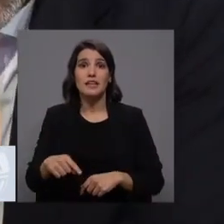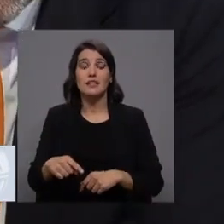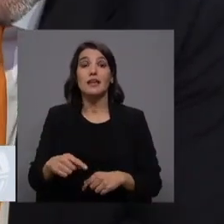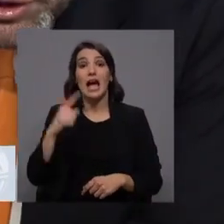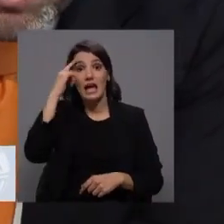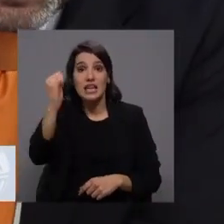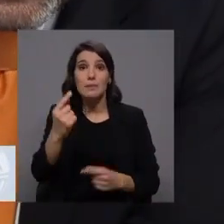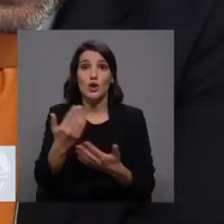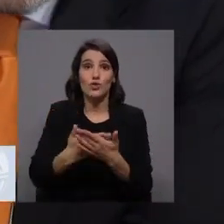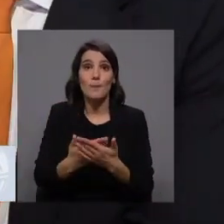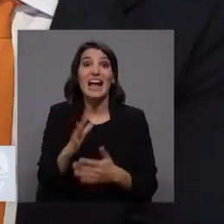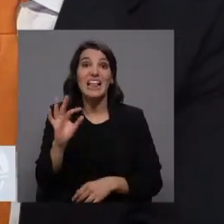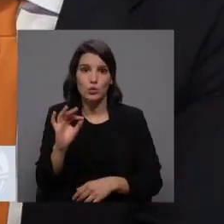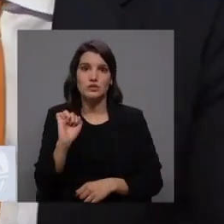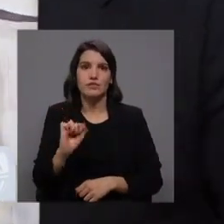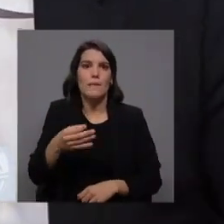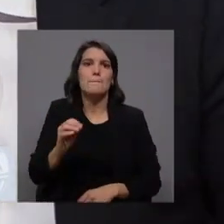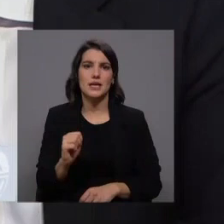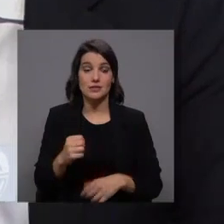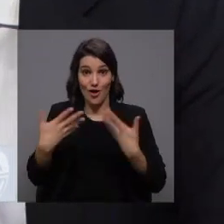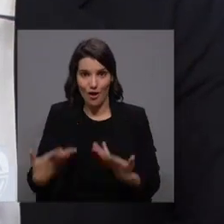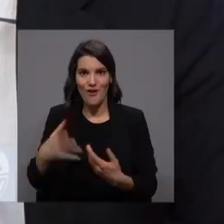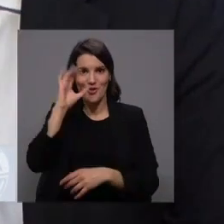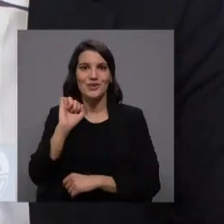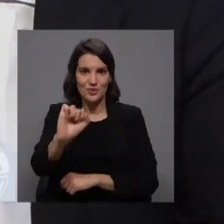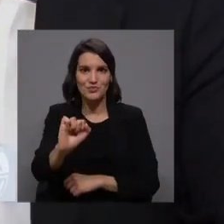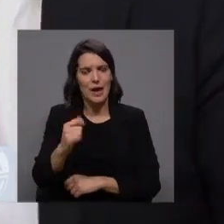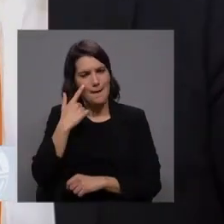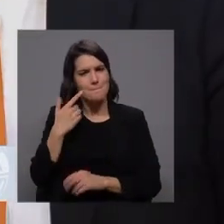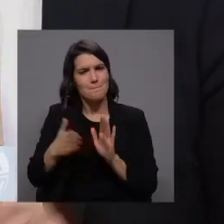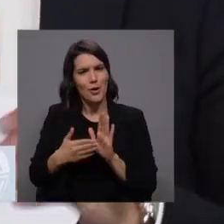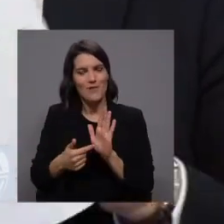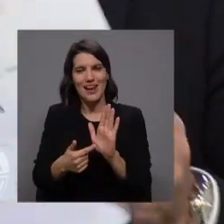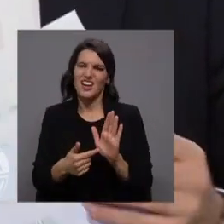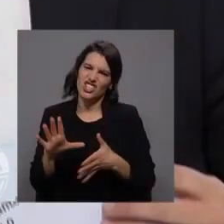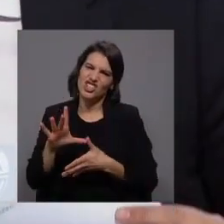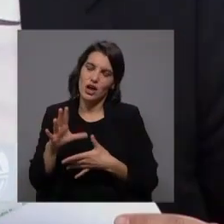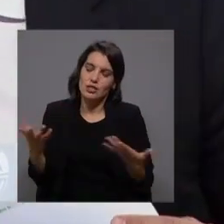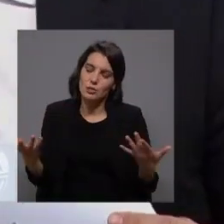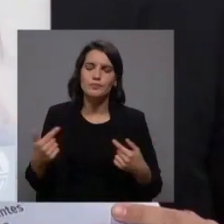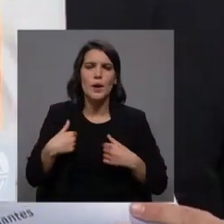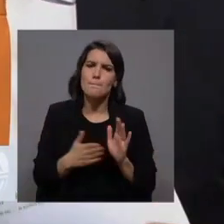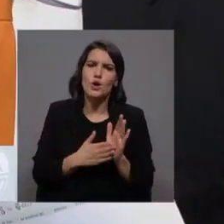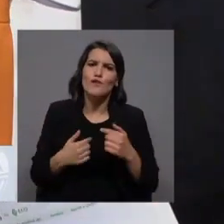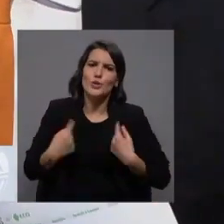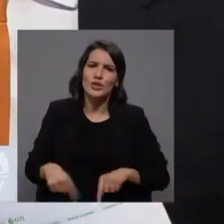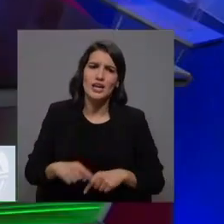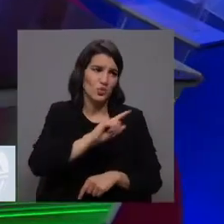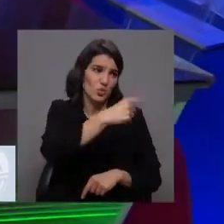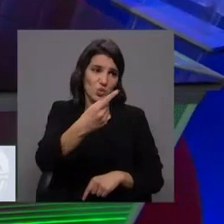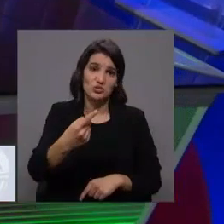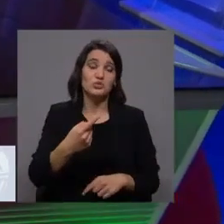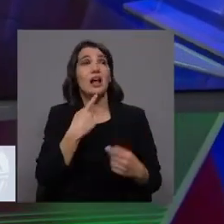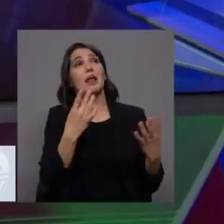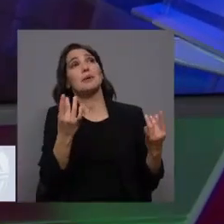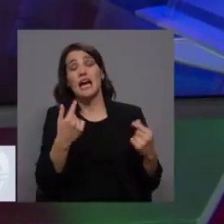Partido Socialista. Mas tenho mais para lhe dar. Neste momento, no seu governo, eu tenho aqui para mostrar que eu sei que isto é chato. Eu tenho factos, ao contrário dos seus outros, opositores